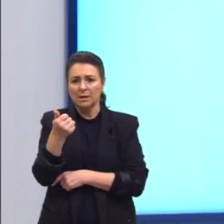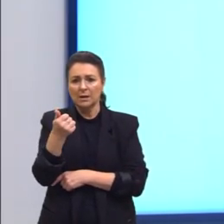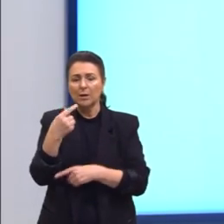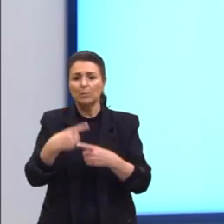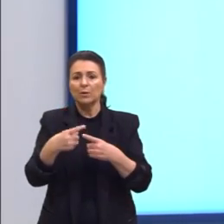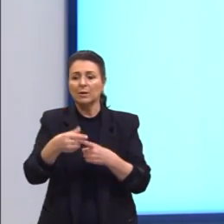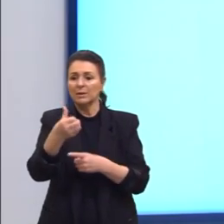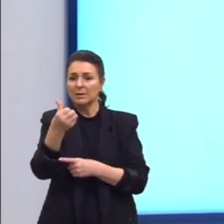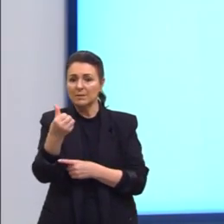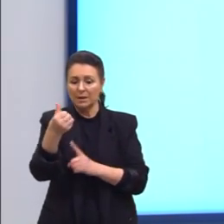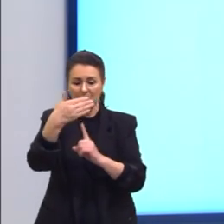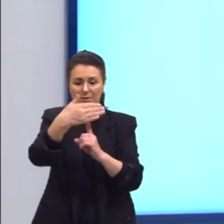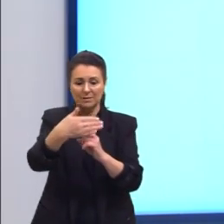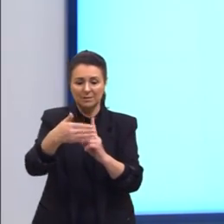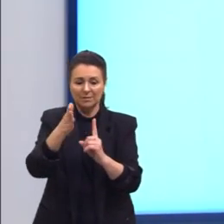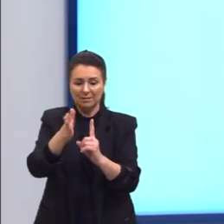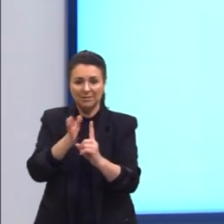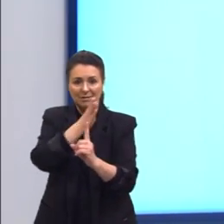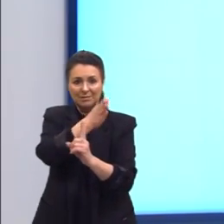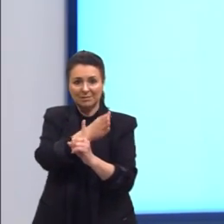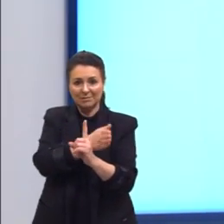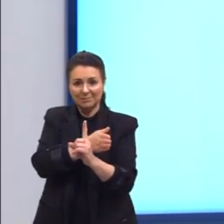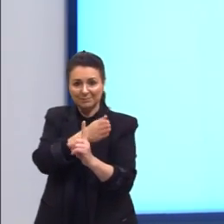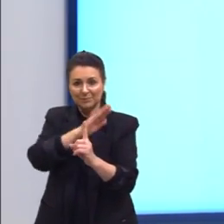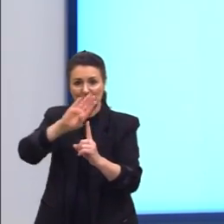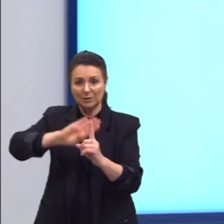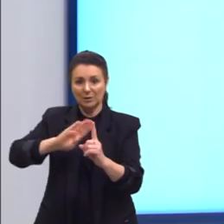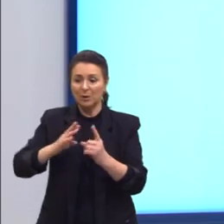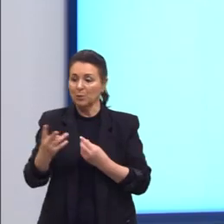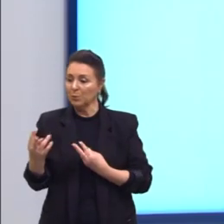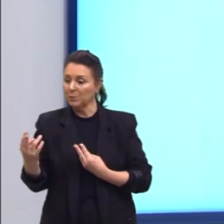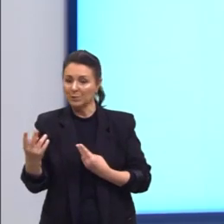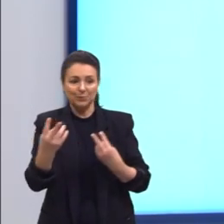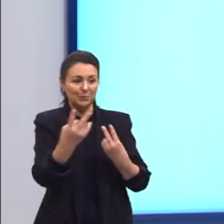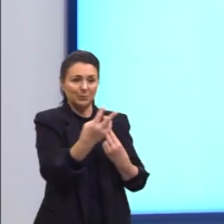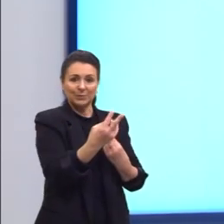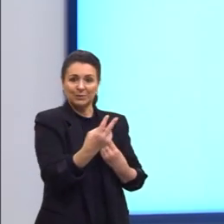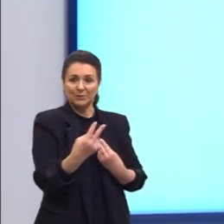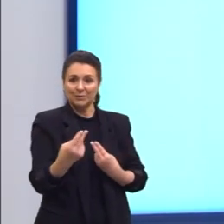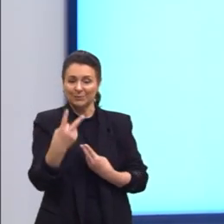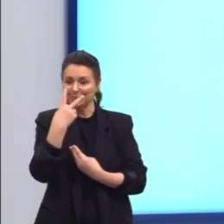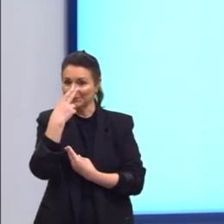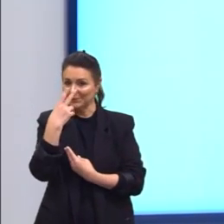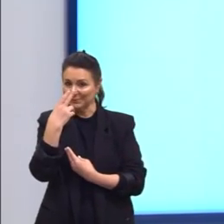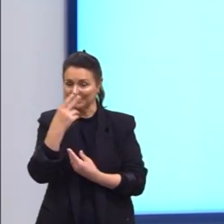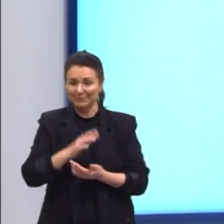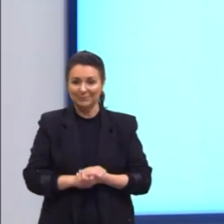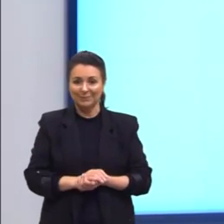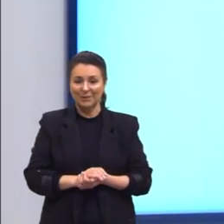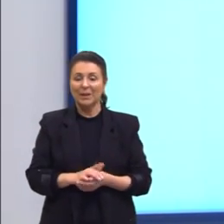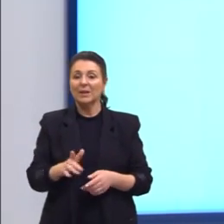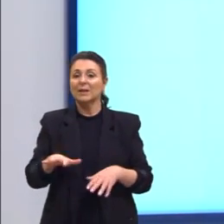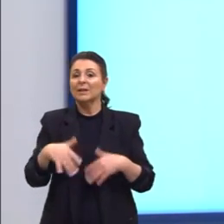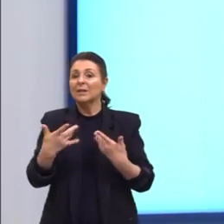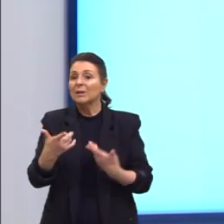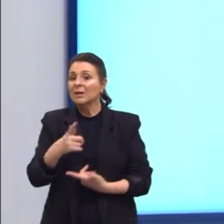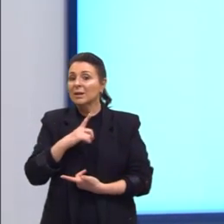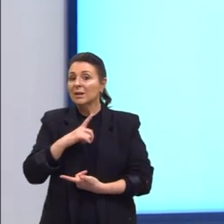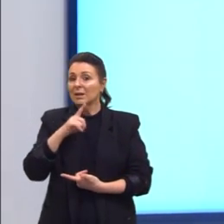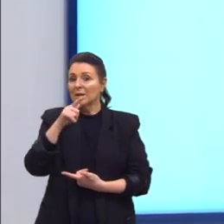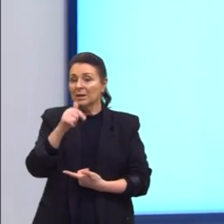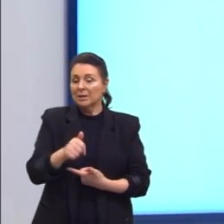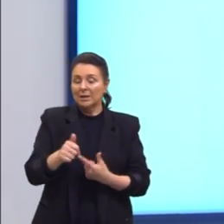faces. Hexaedro regular, porque todas as faces são congruentes. Então, nós temos ali